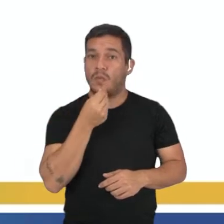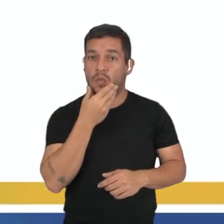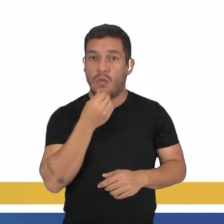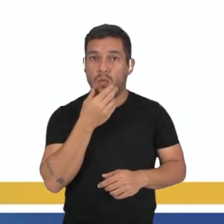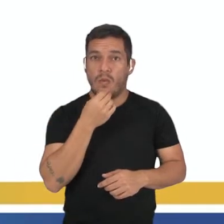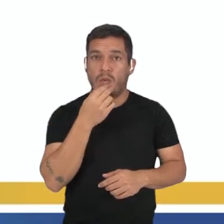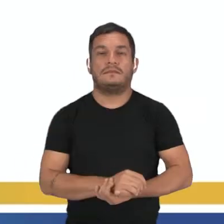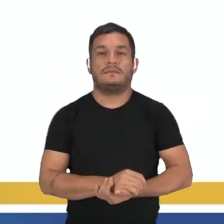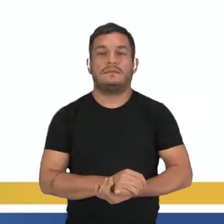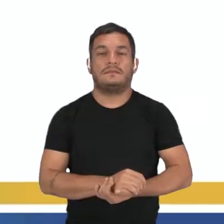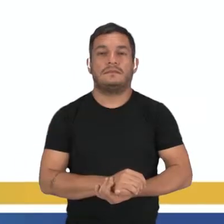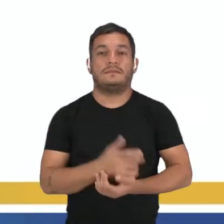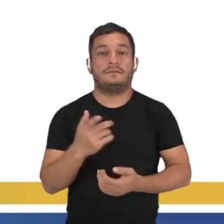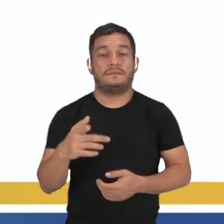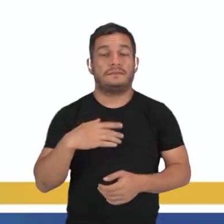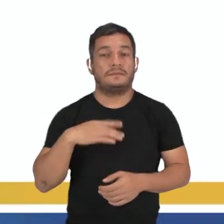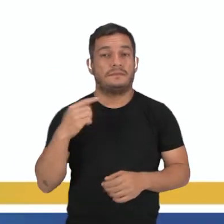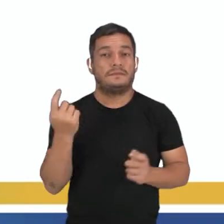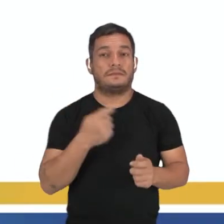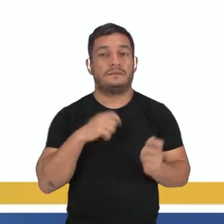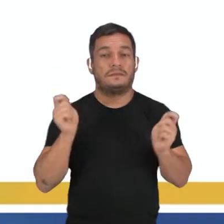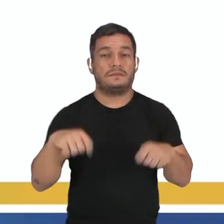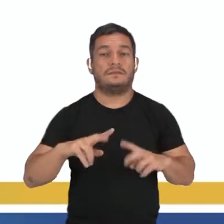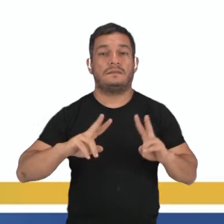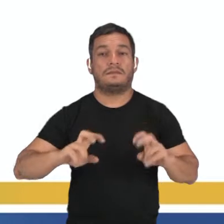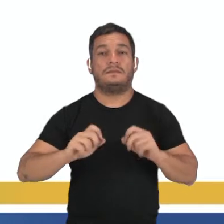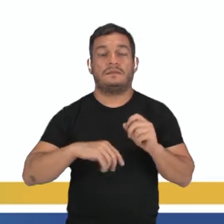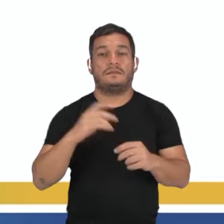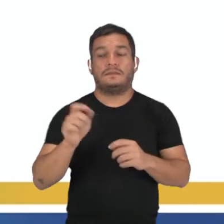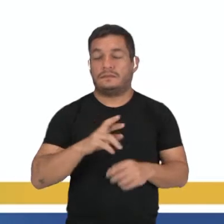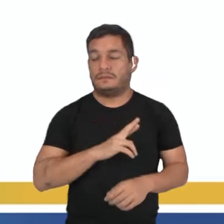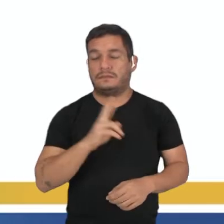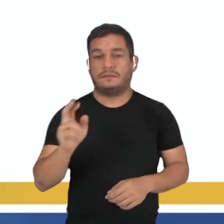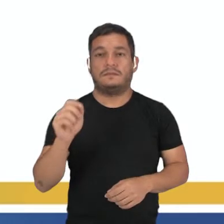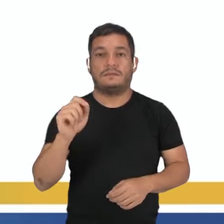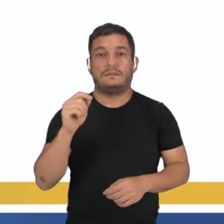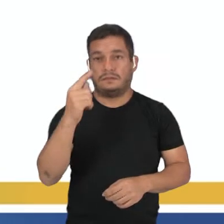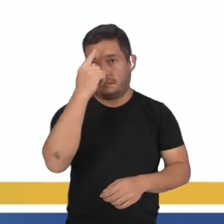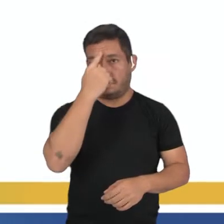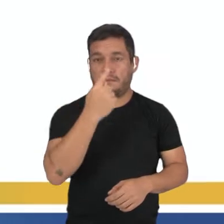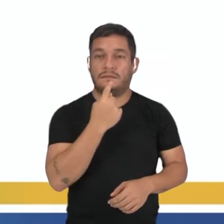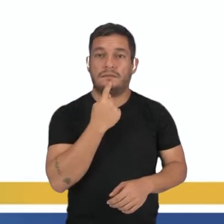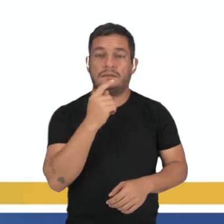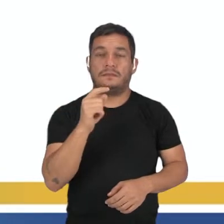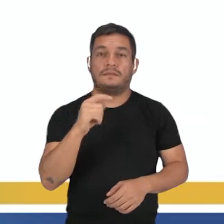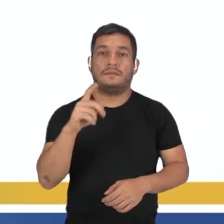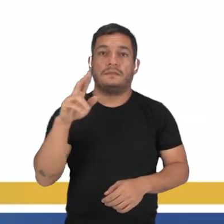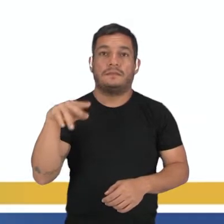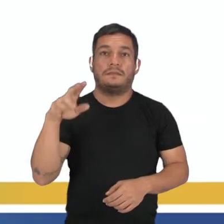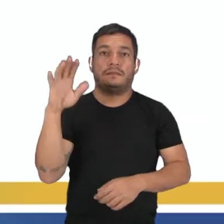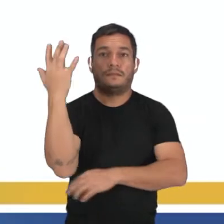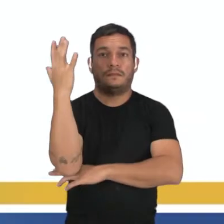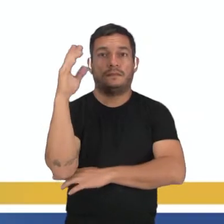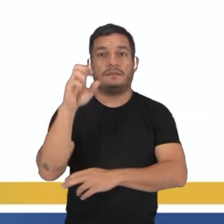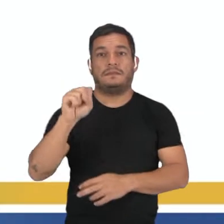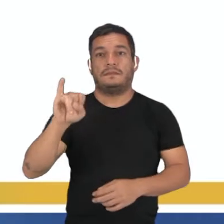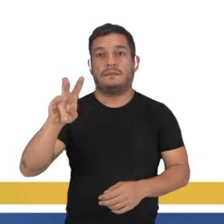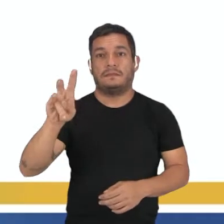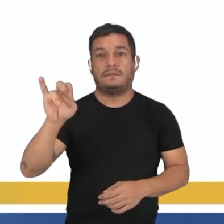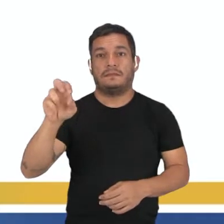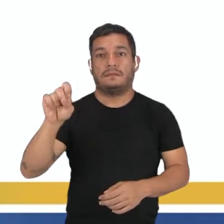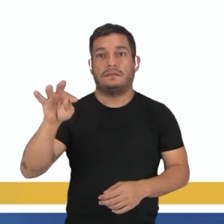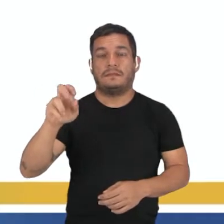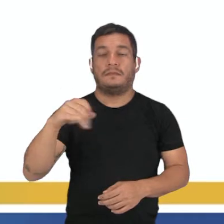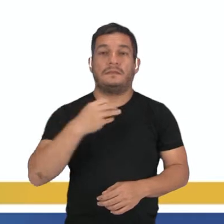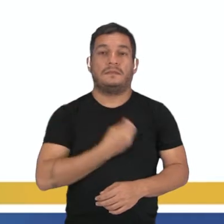em um mesmo esporófito. E aí o que eu posso observar nesse representante aí que a gente tem na imagem, o pinos silvestres, né, que no ápice da planta a